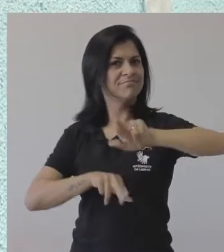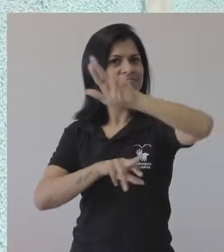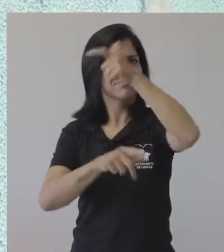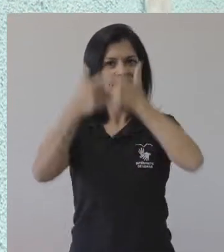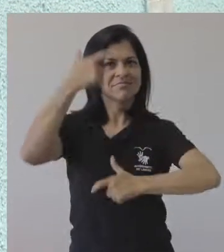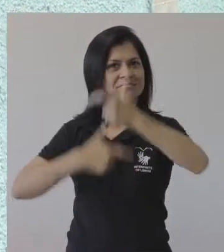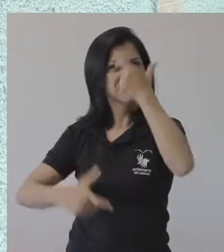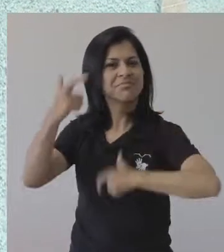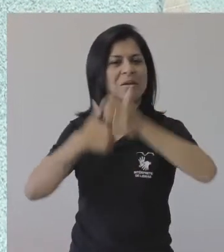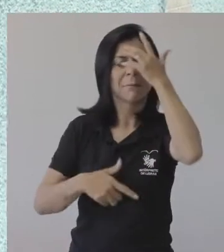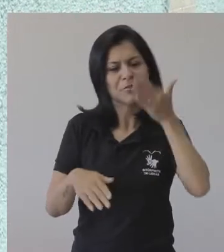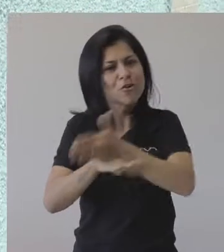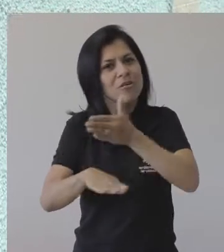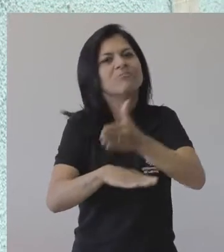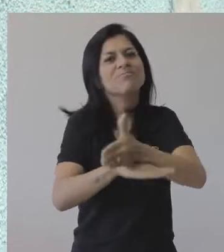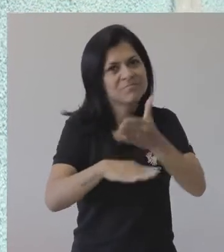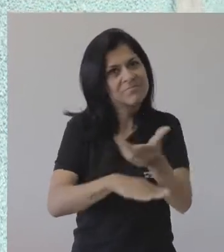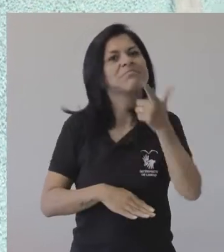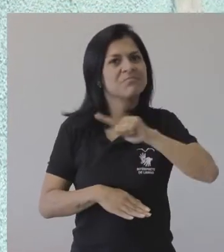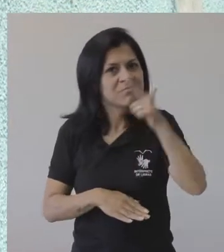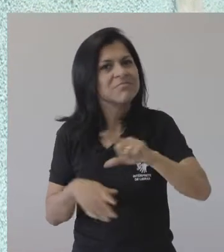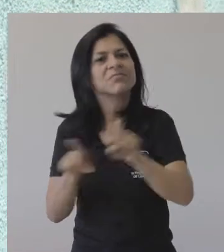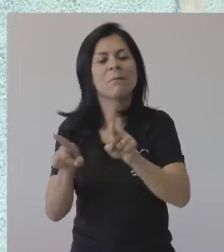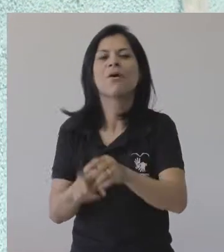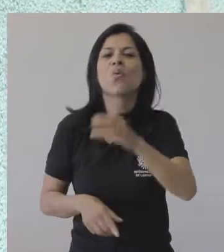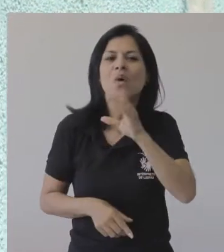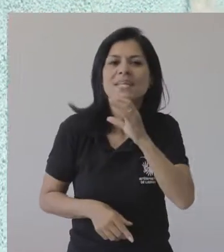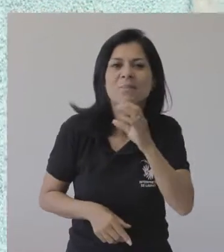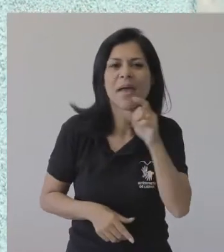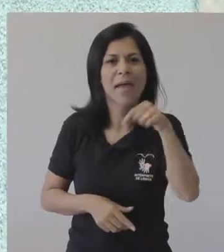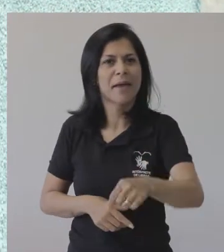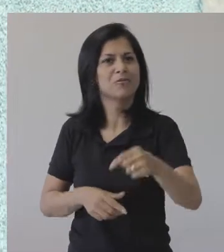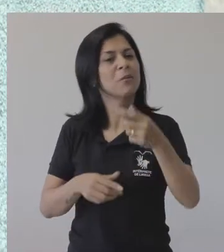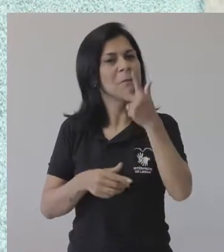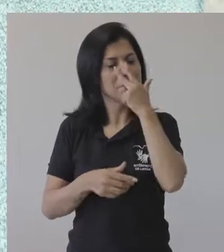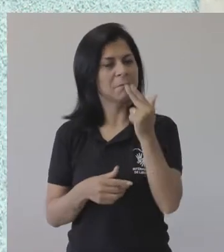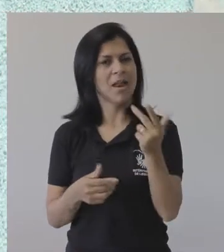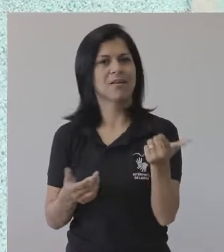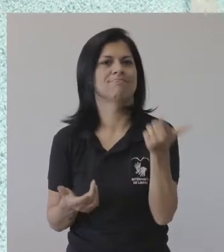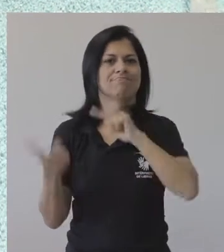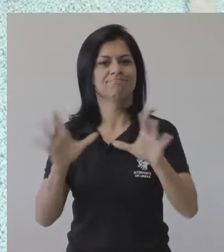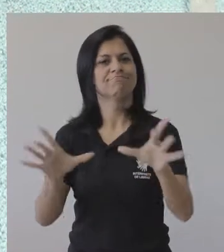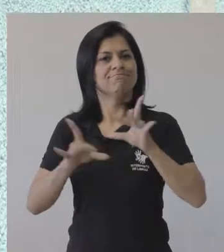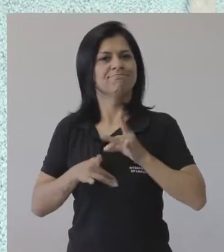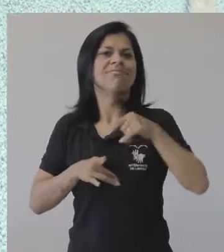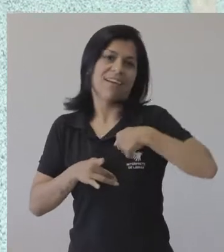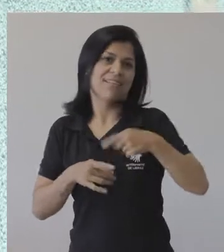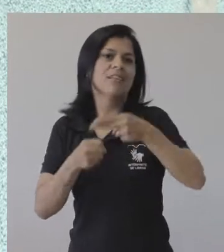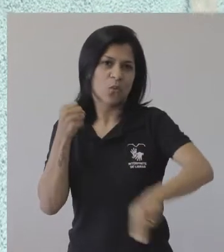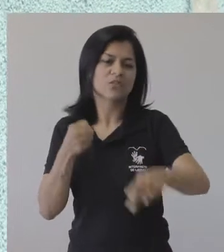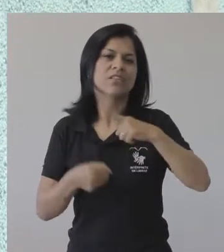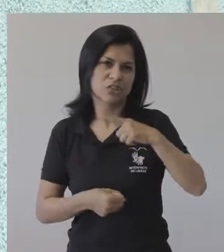sujeitos, aos corpos, às subjetividades, aos conhecimentos que são produzidos aqui na própria universidade também.